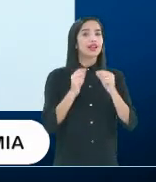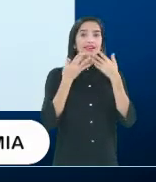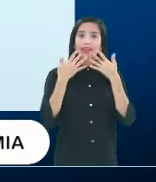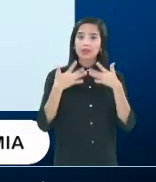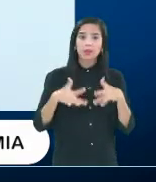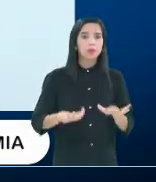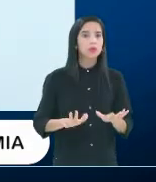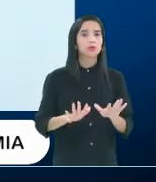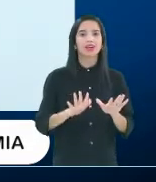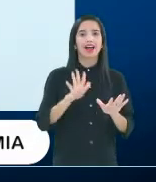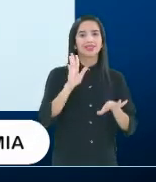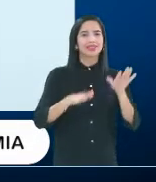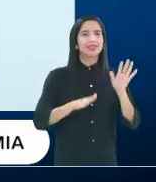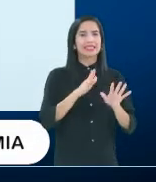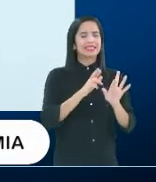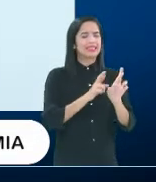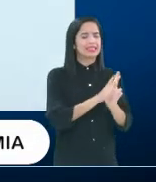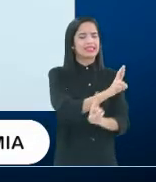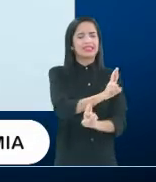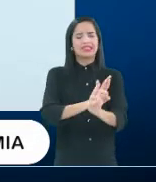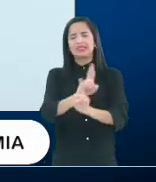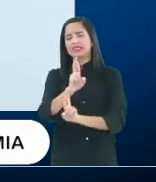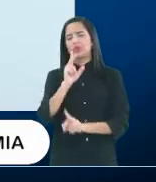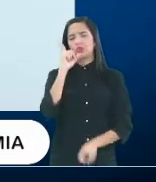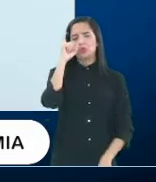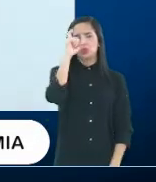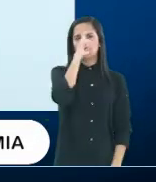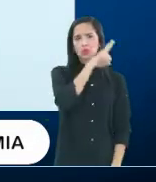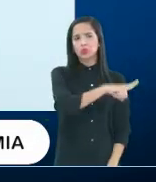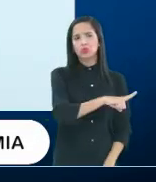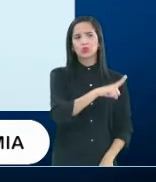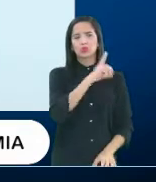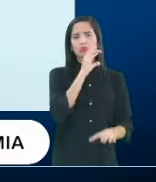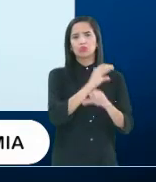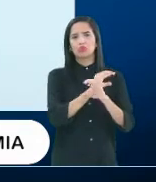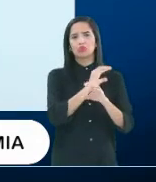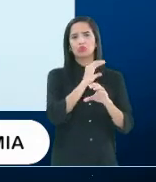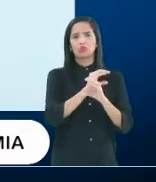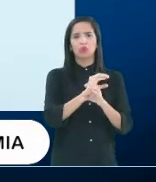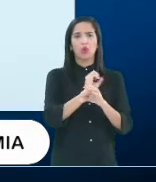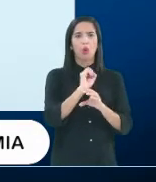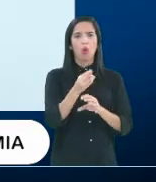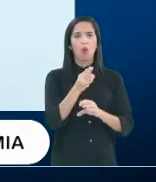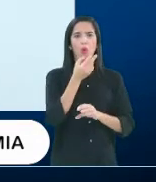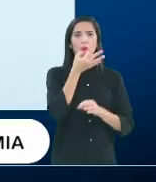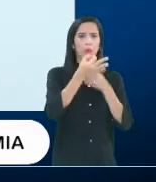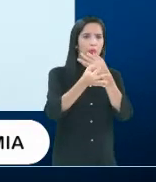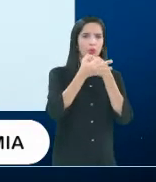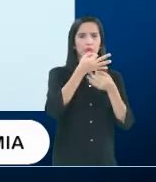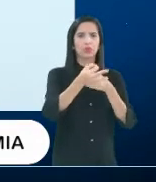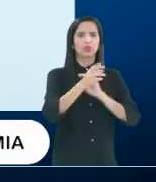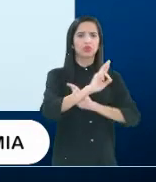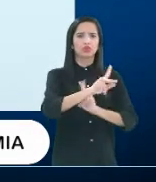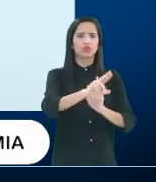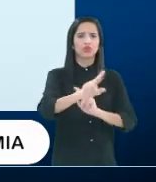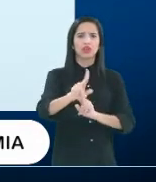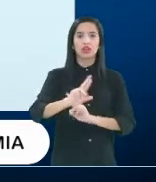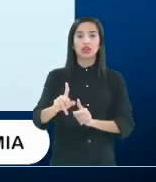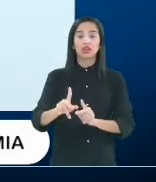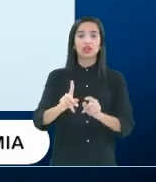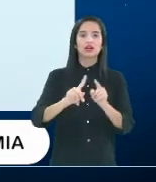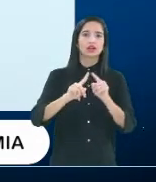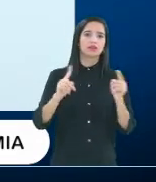uma desarmonia, né? Uma... Isso. Diferentes opiniões. Mas você